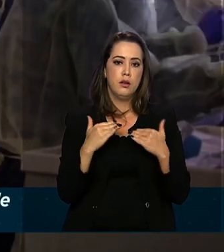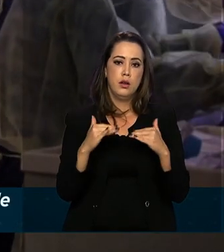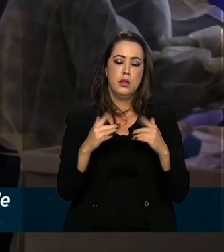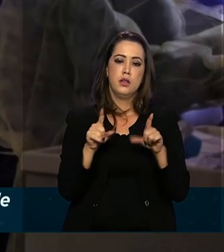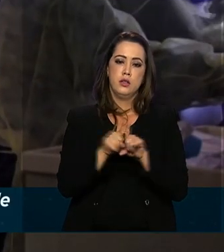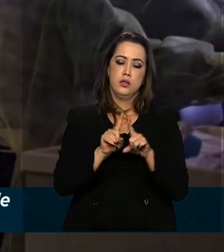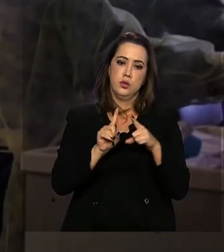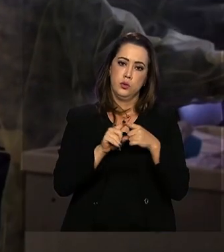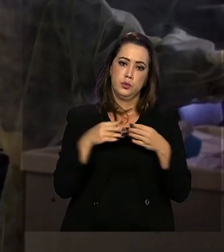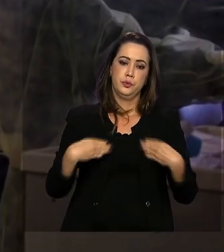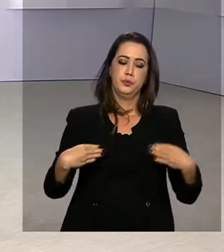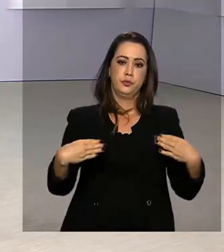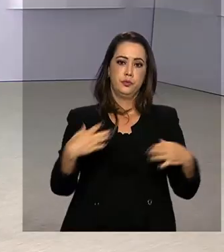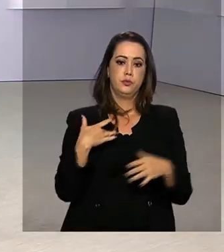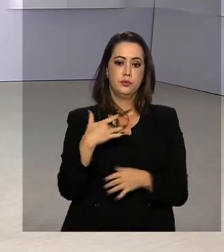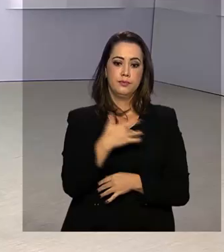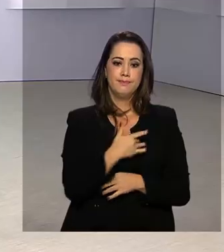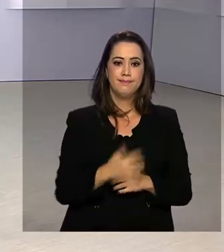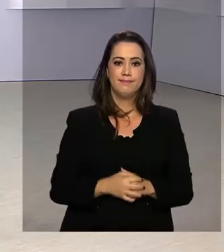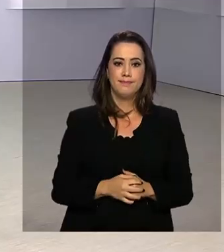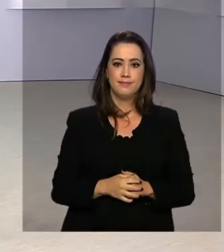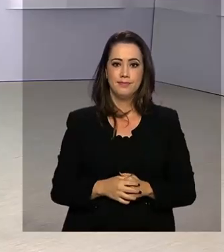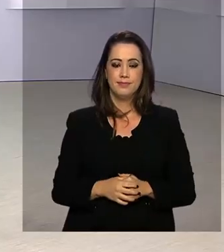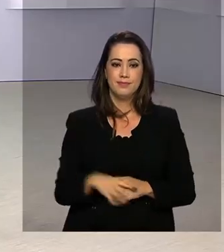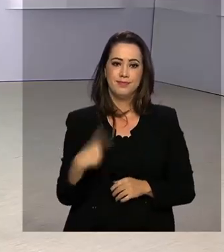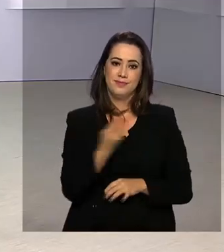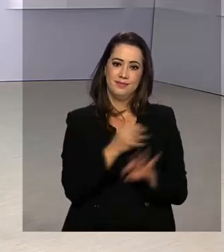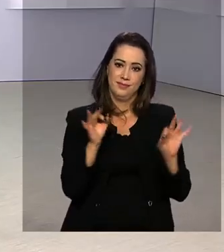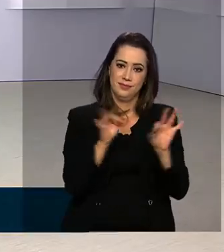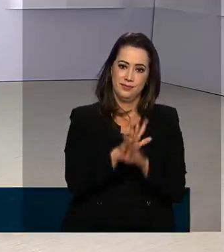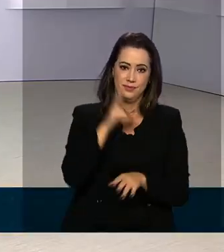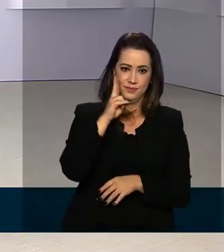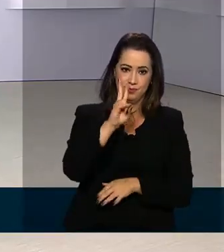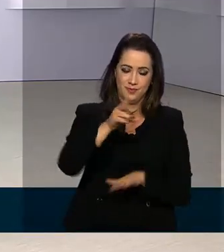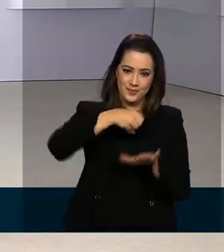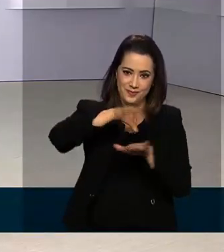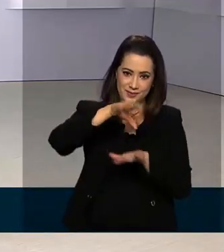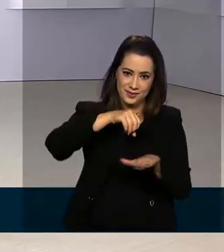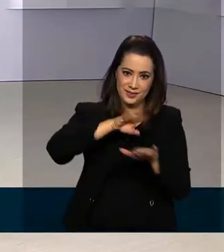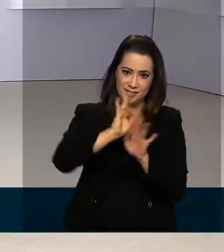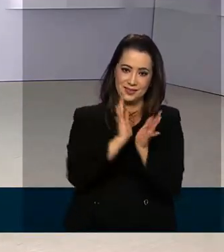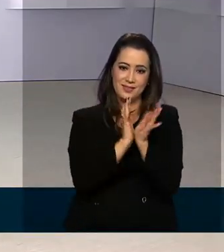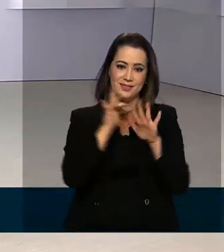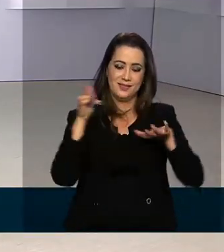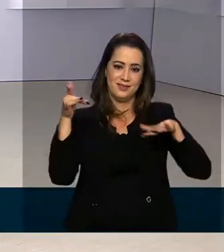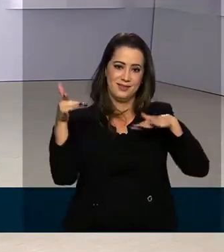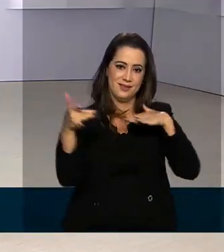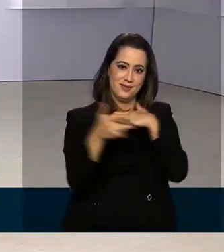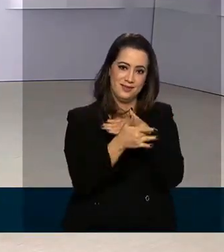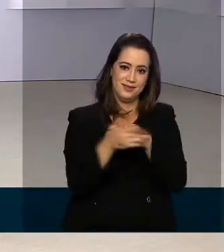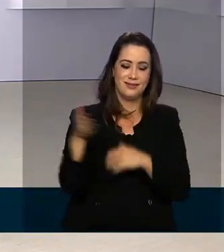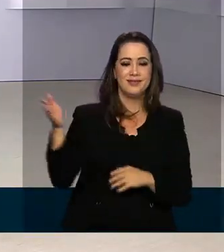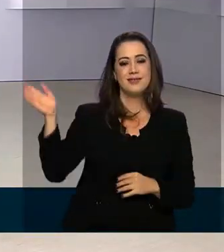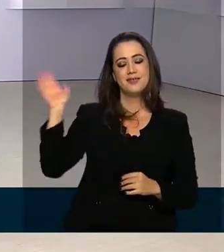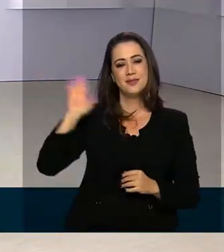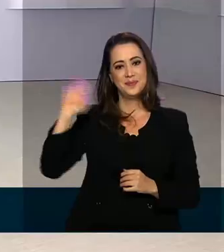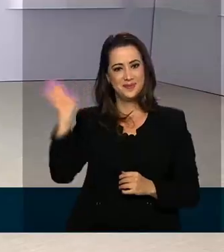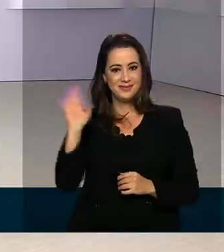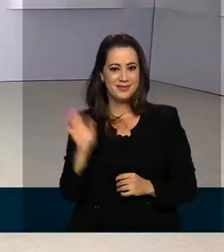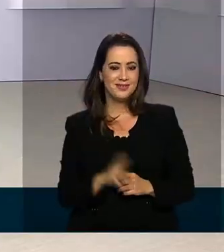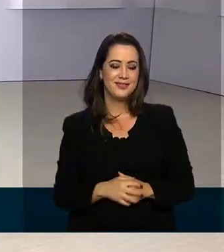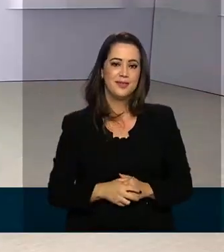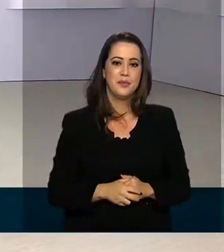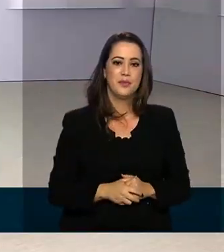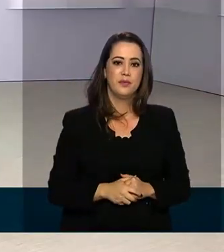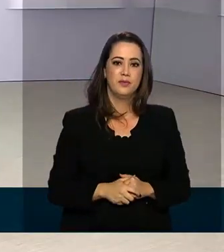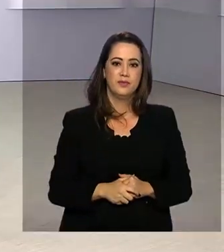segundo o Ministério. A gente fica por aqui, você continua bem informado, seguindo nossas redes sociais. Até a